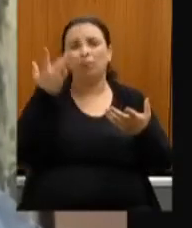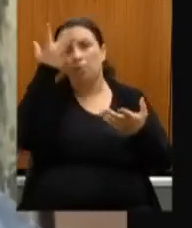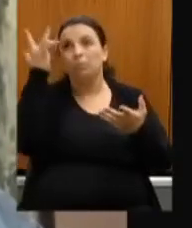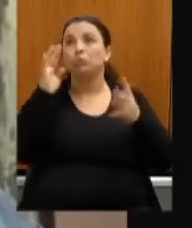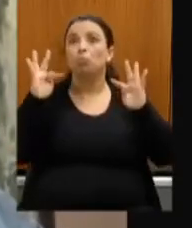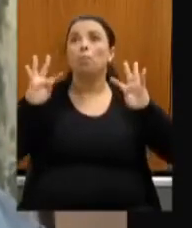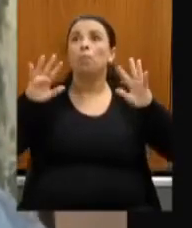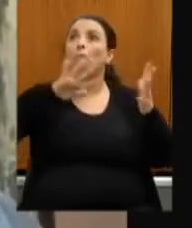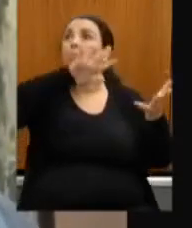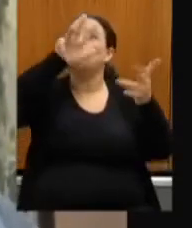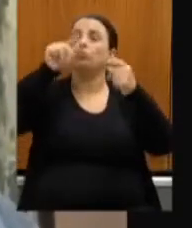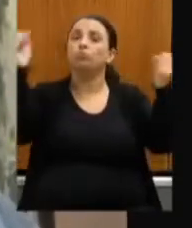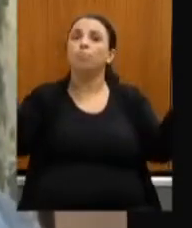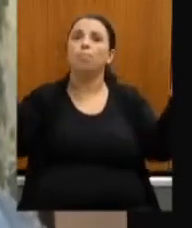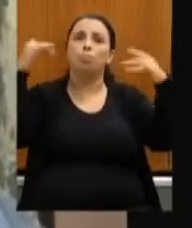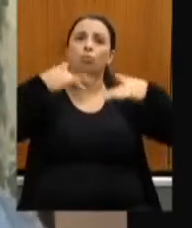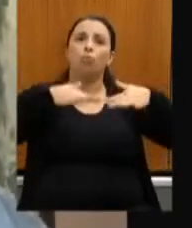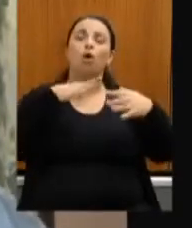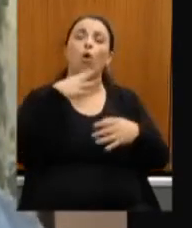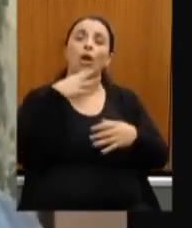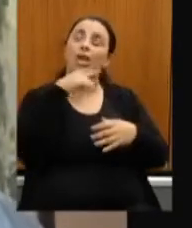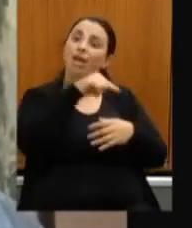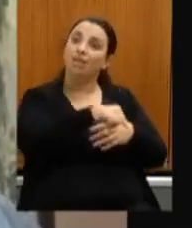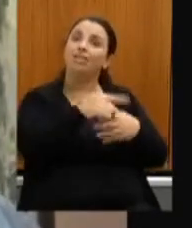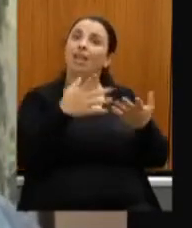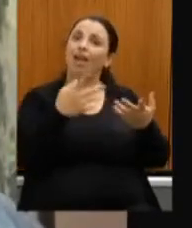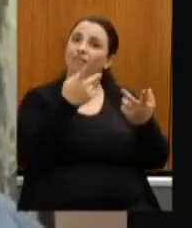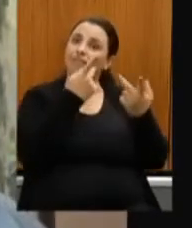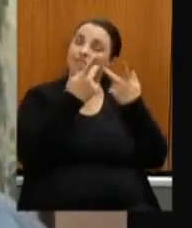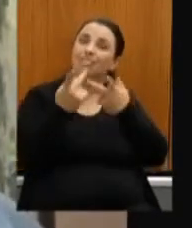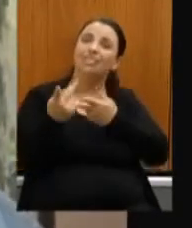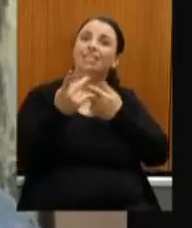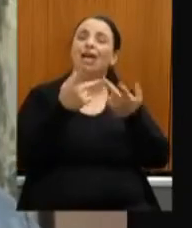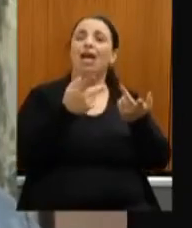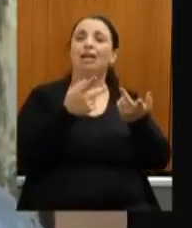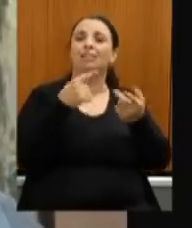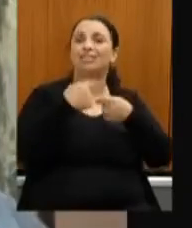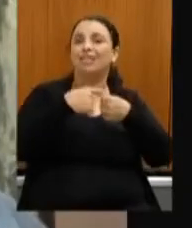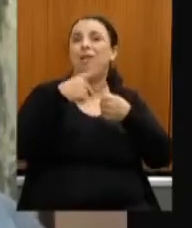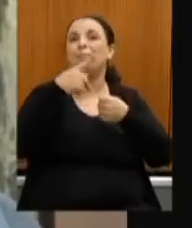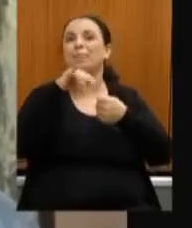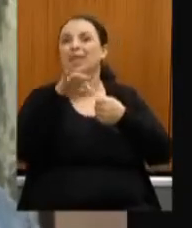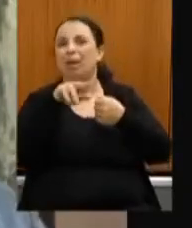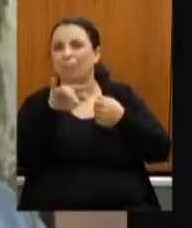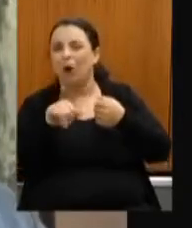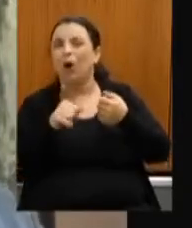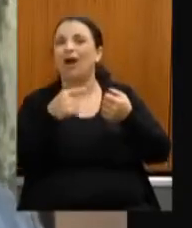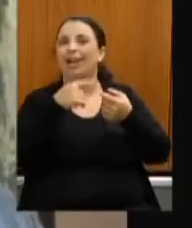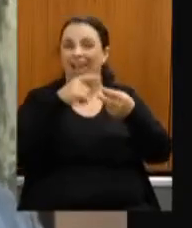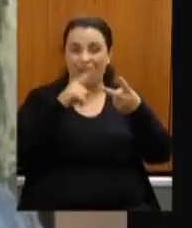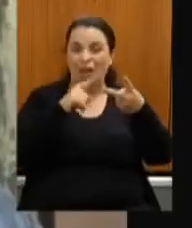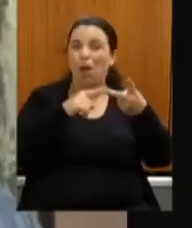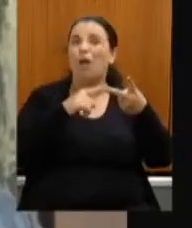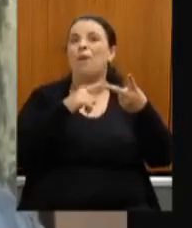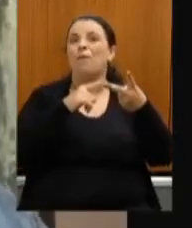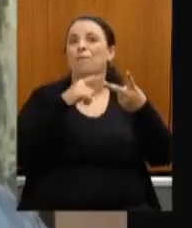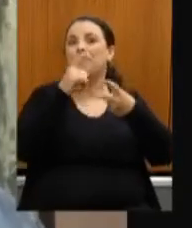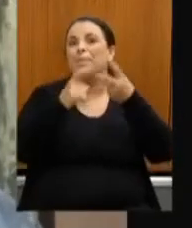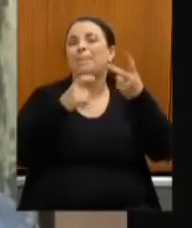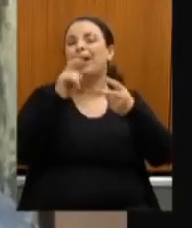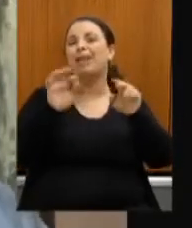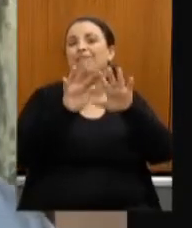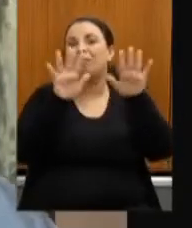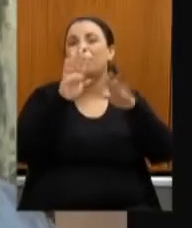irão querer essas pessoas irão querer visitar Pirapora visitar o Benjamin Guimarães e dar uma volta no Velho Chico